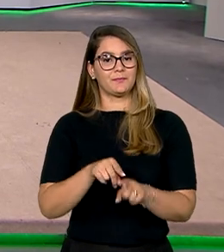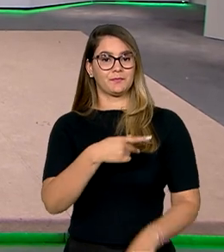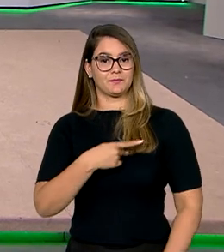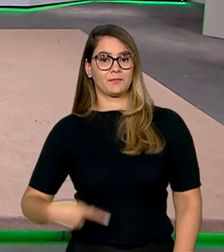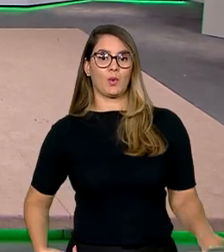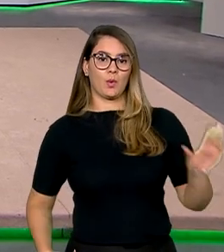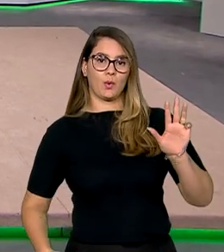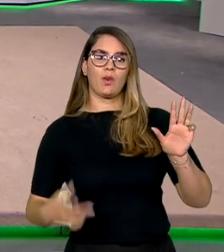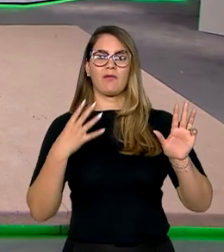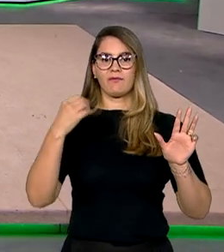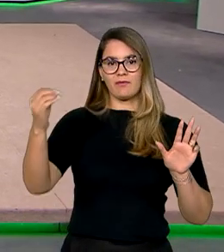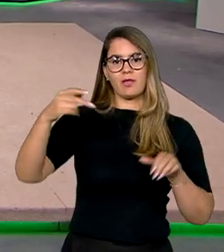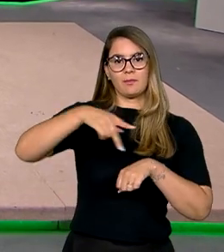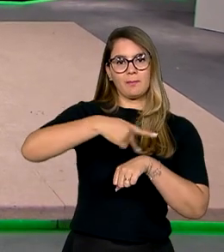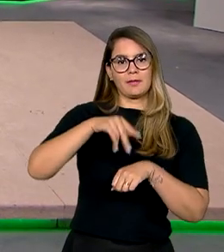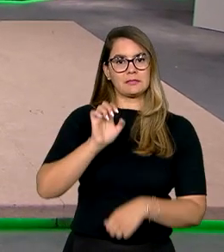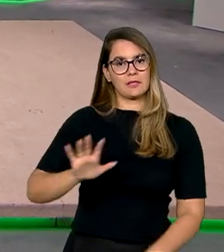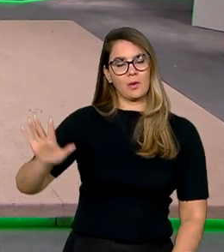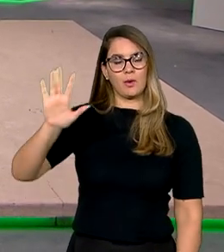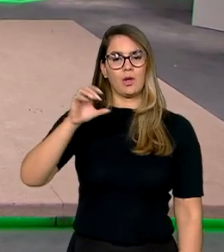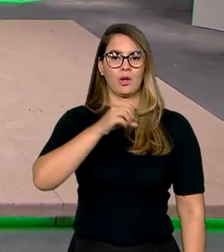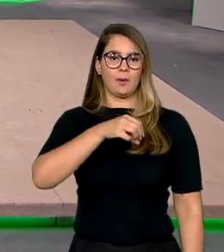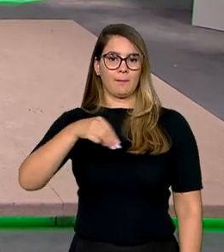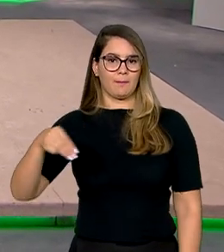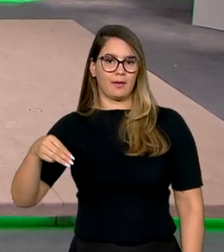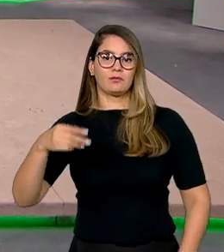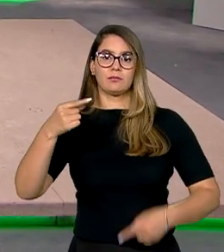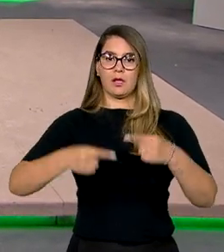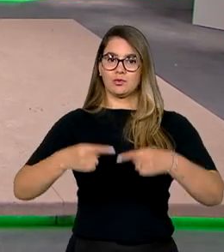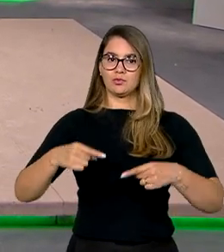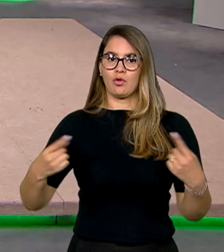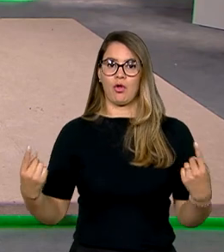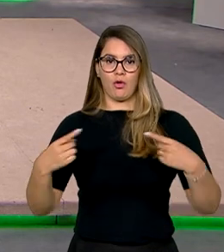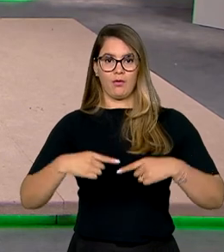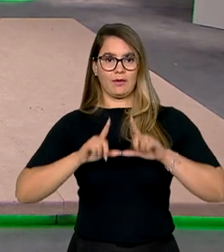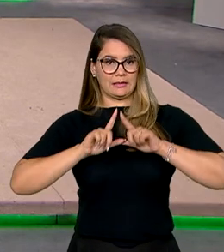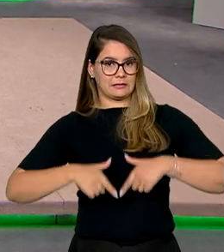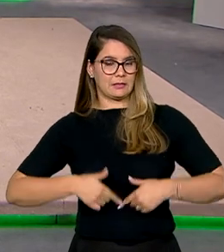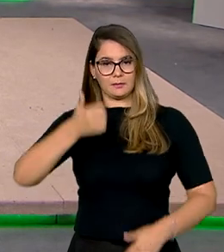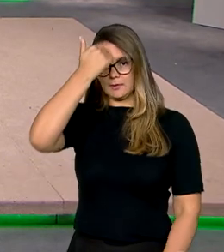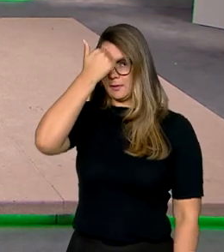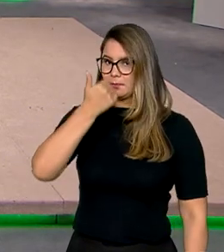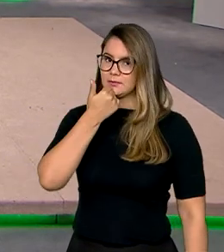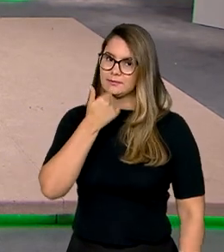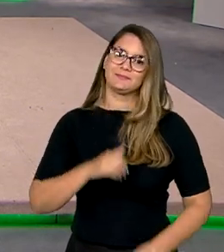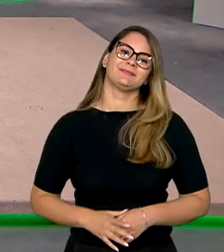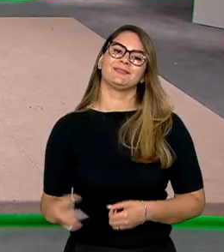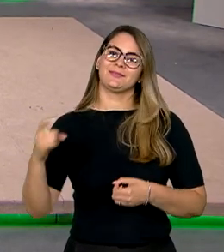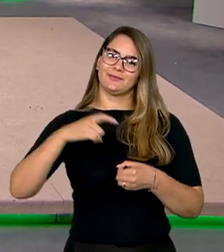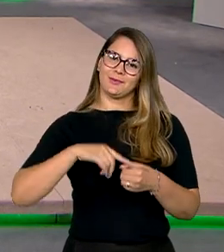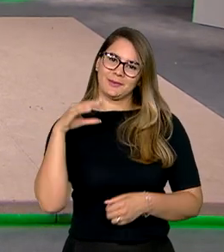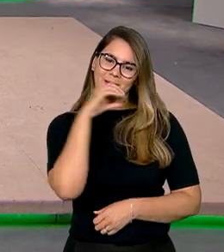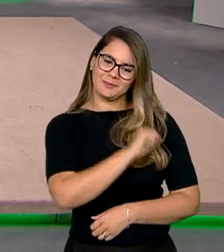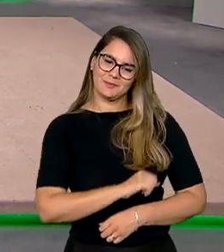presidente Lula vai ter viagens para países da Europa e do Oriente Médio para discutir o conflito entre Israel e o Hamas. A gente volta